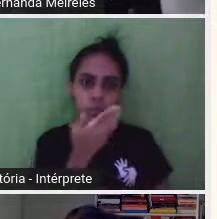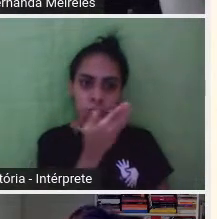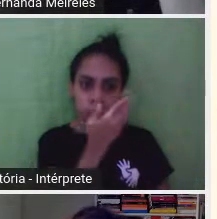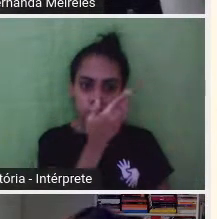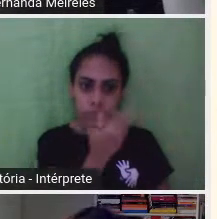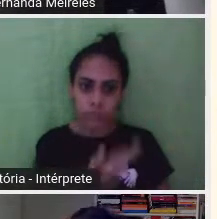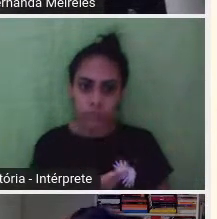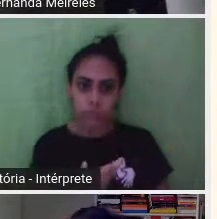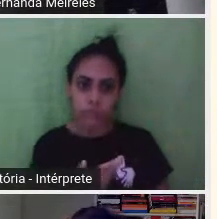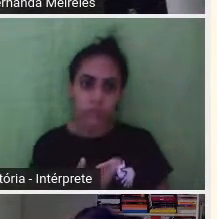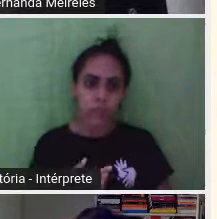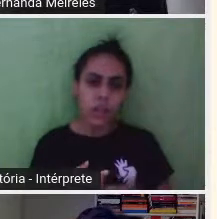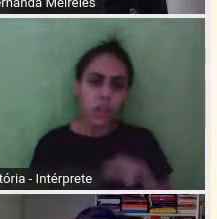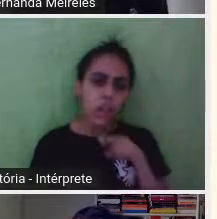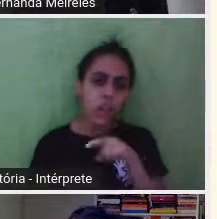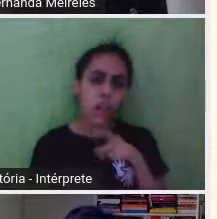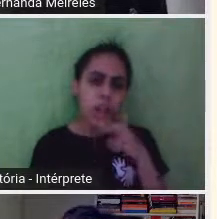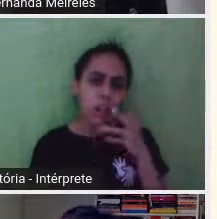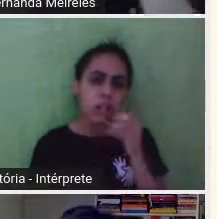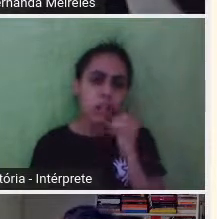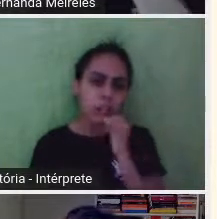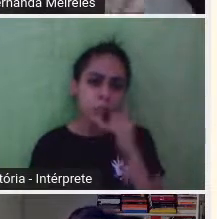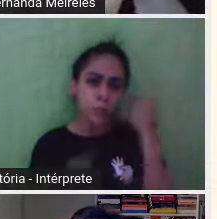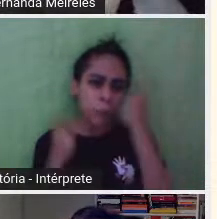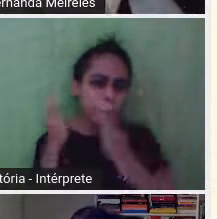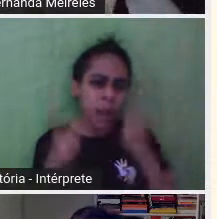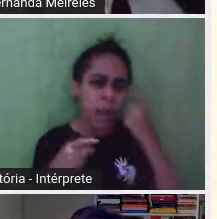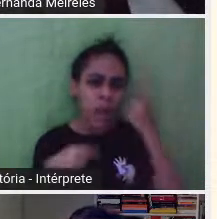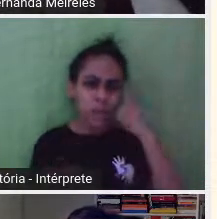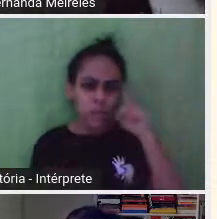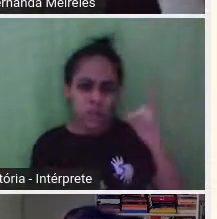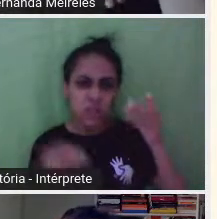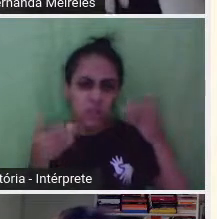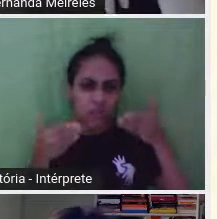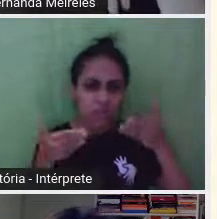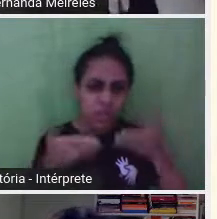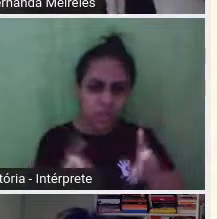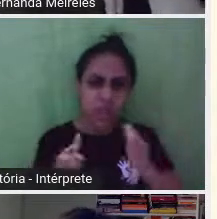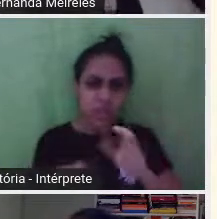preocupar com datas, quando nasceu, onde nasceu, onde nasceu.